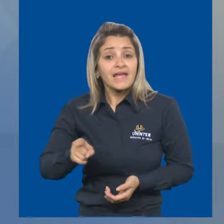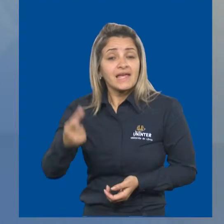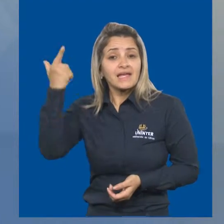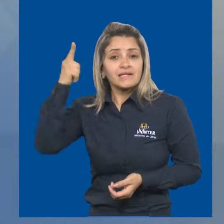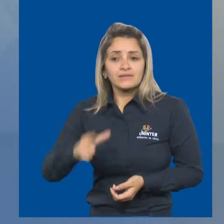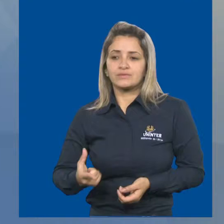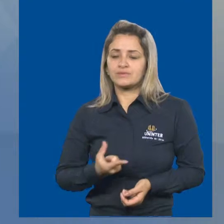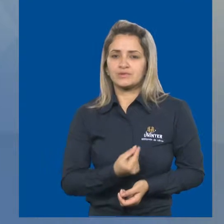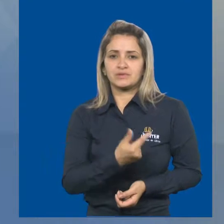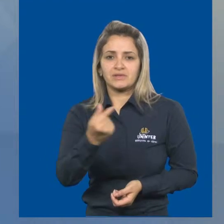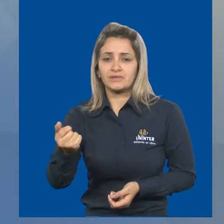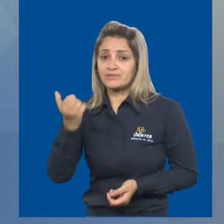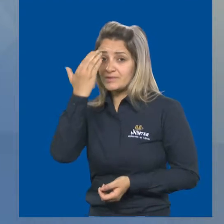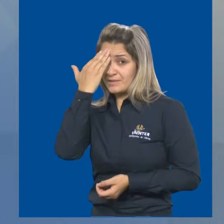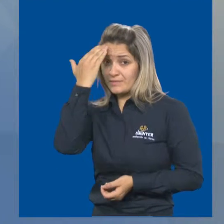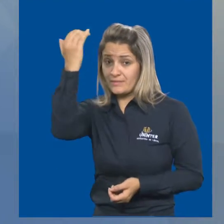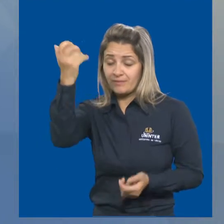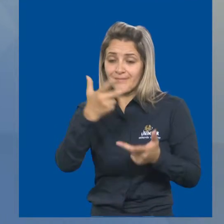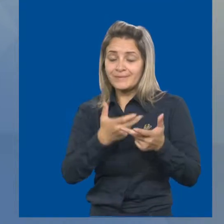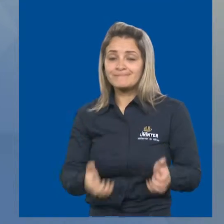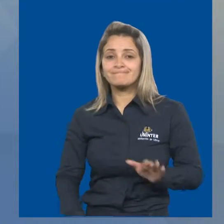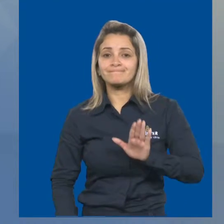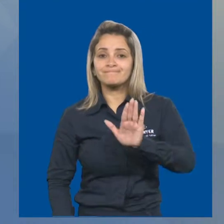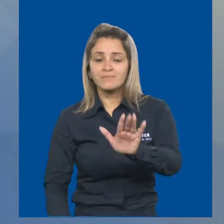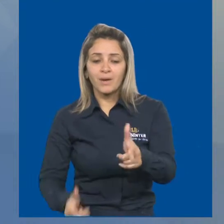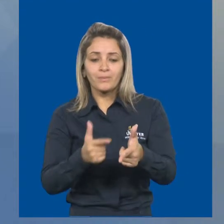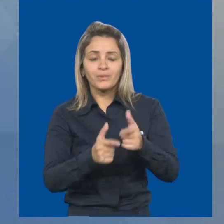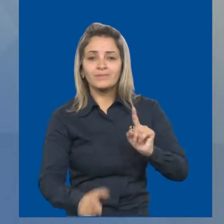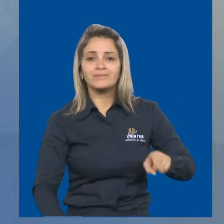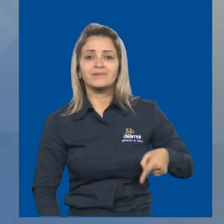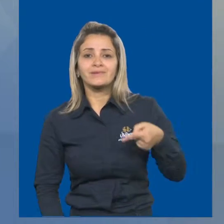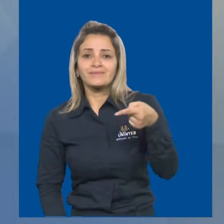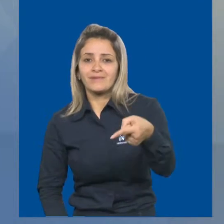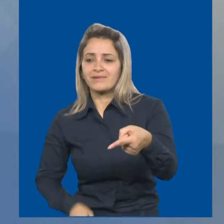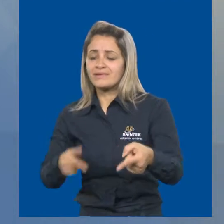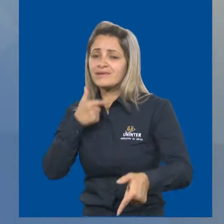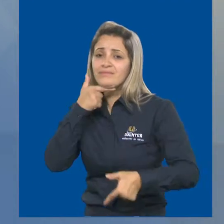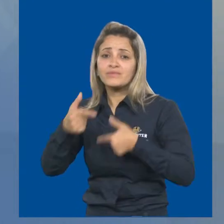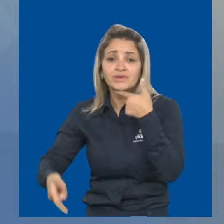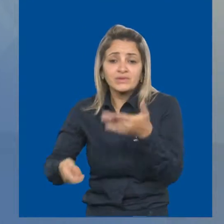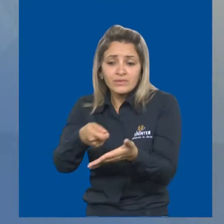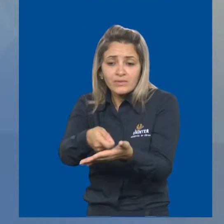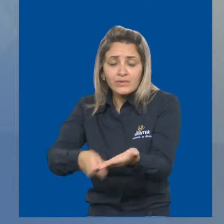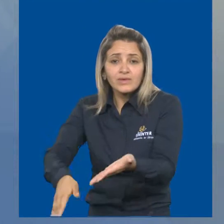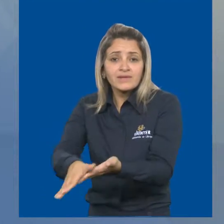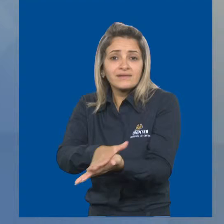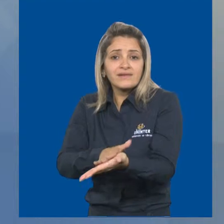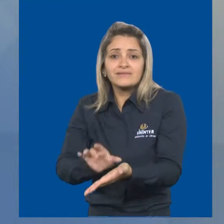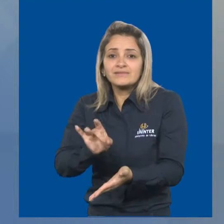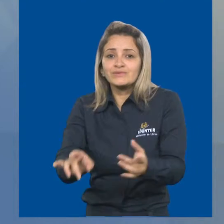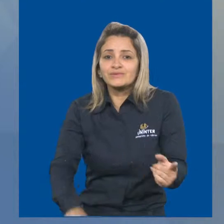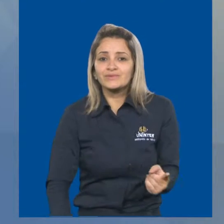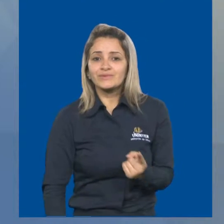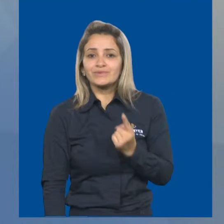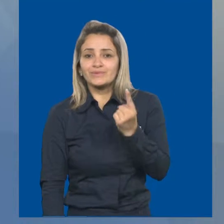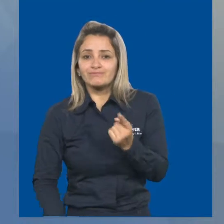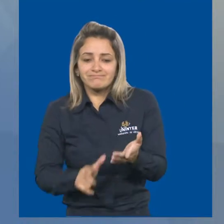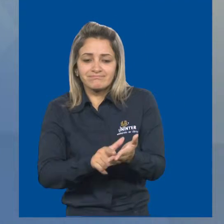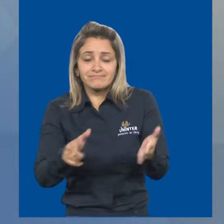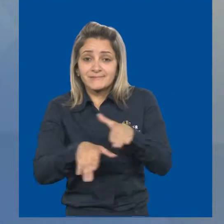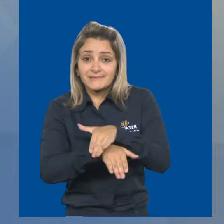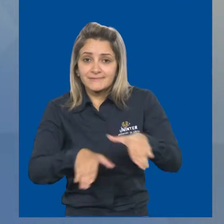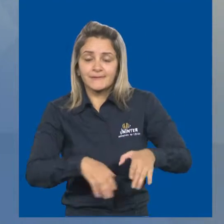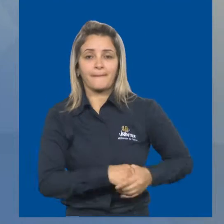dinheiro. O problema é que depois disso ele não conseguiu escrever mais nada. Mas